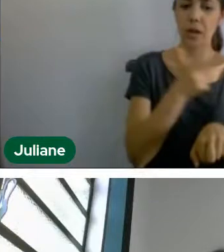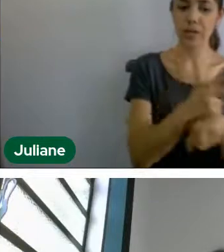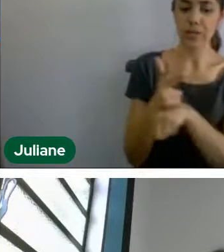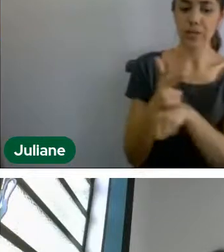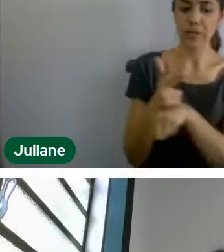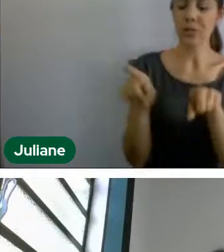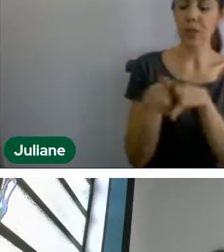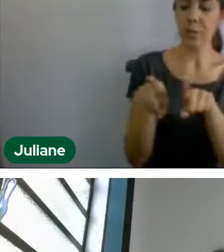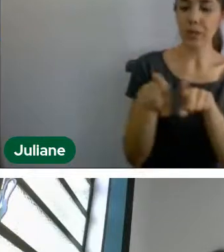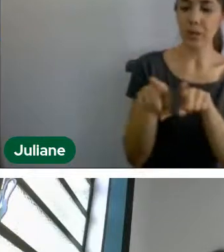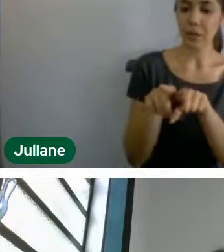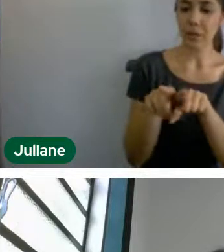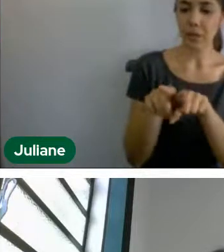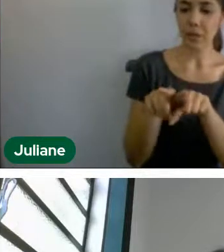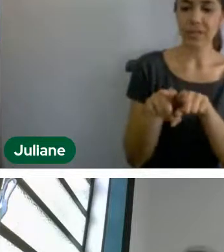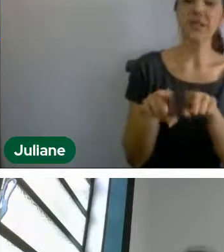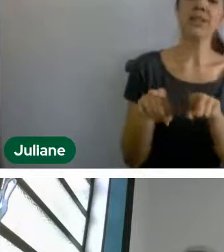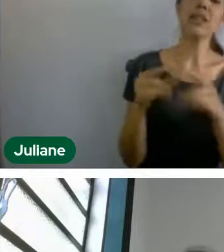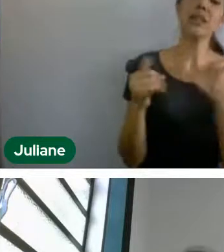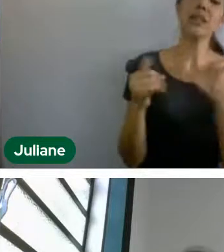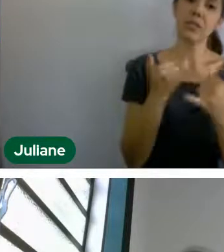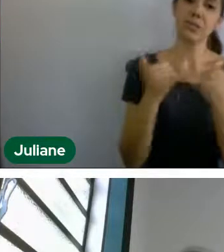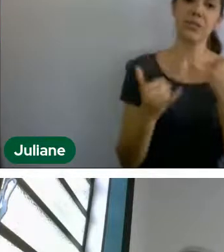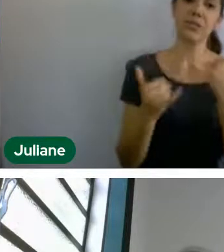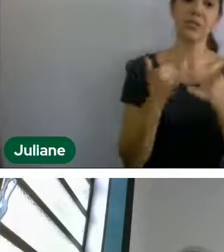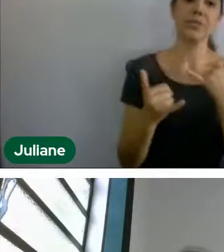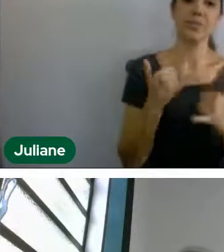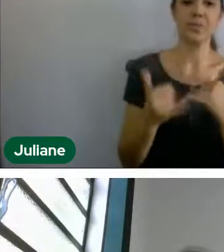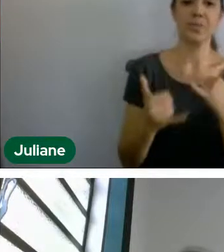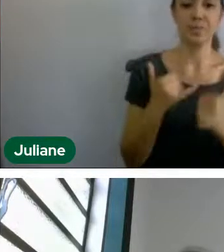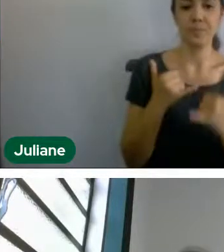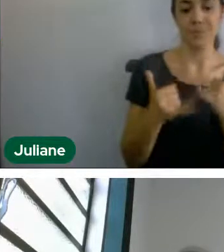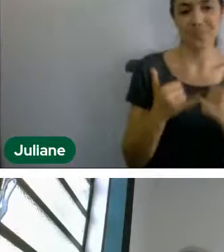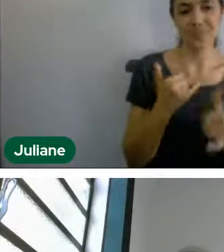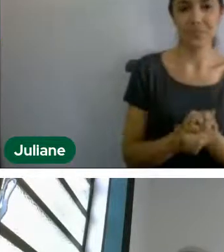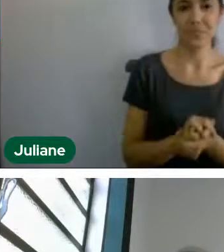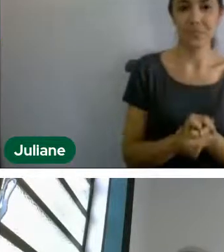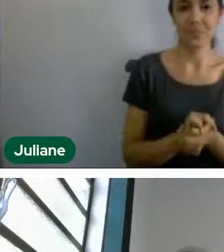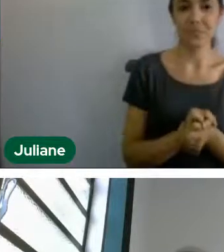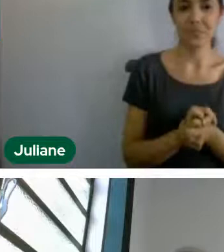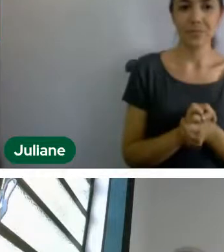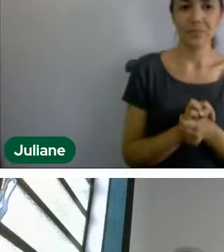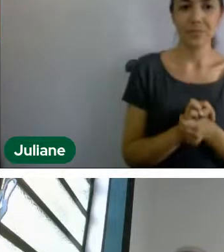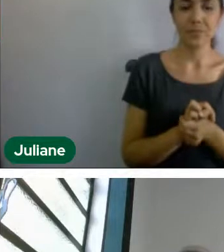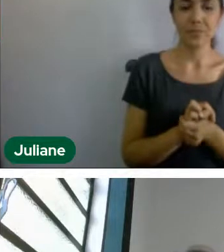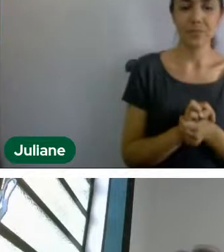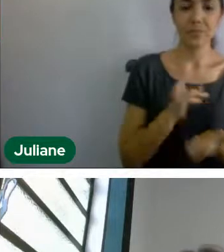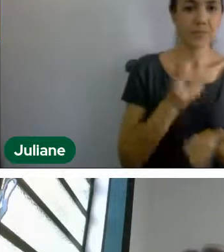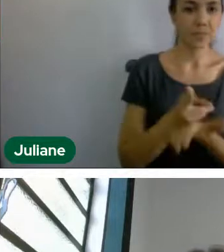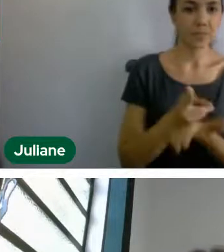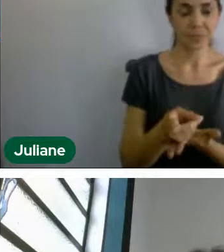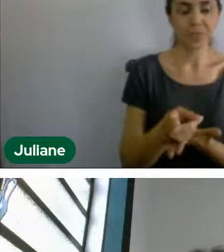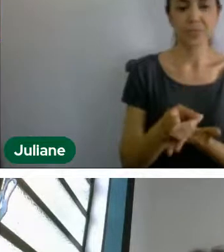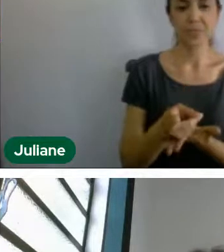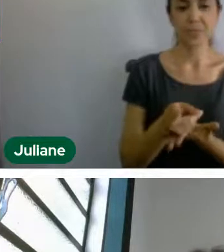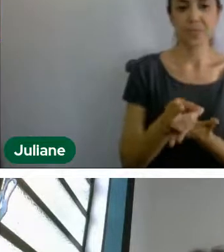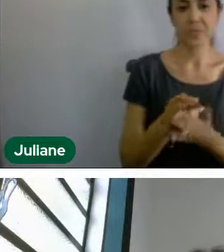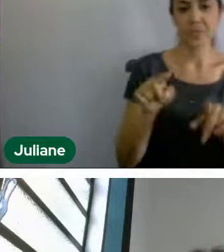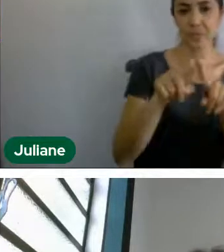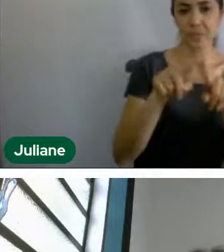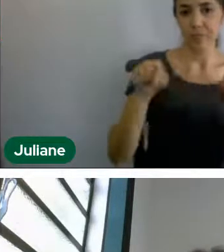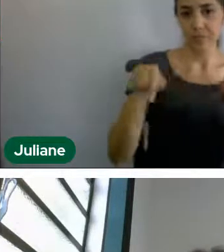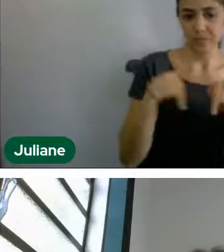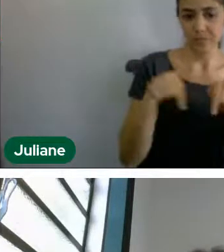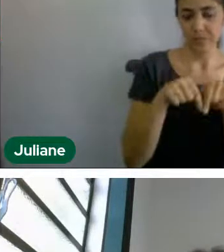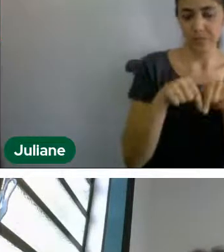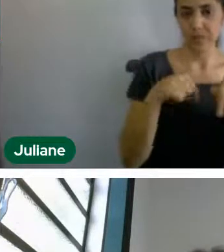de apresentação do trabalho. aí mantemos aí na sala, seguimos na sala, eu, o professor Rodrigo e a